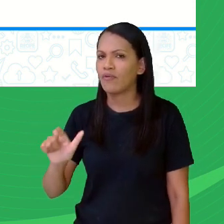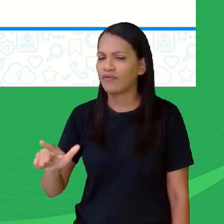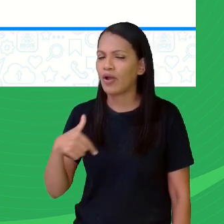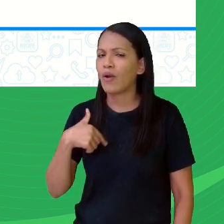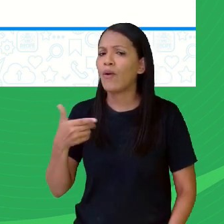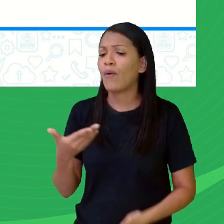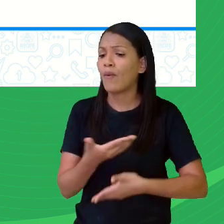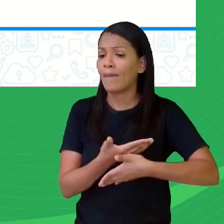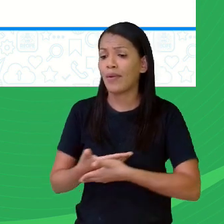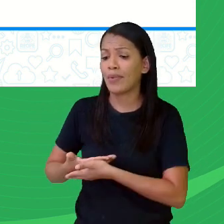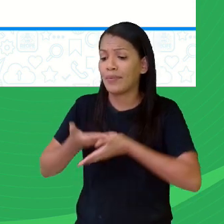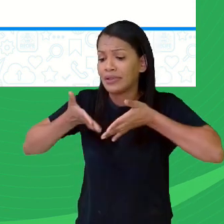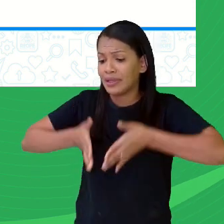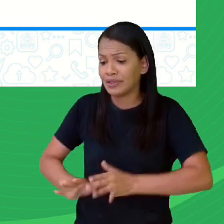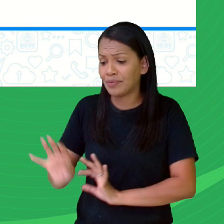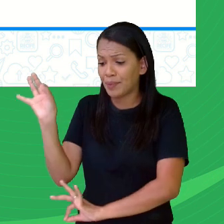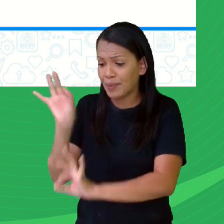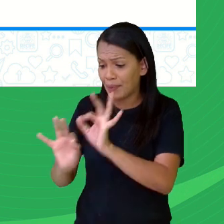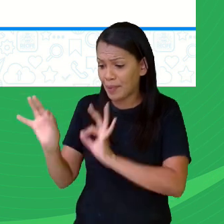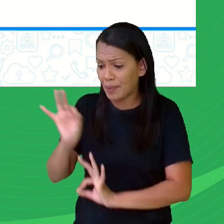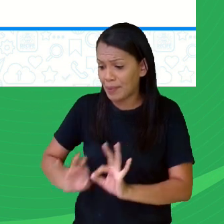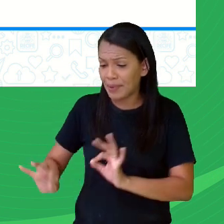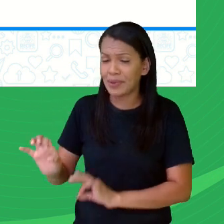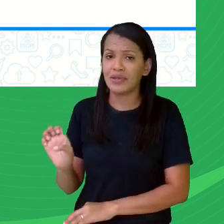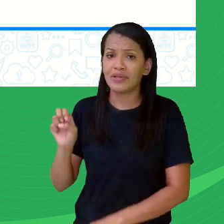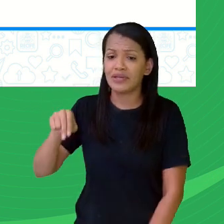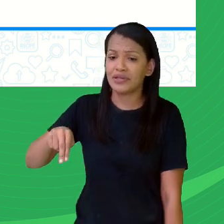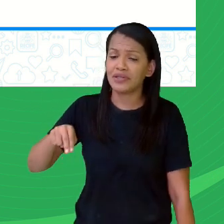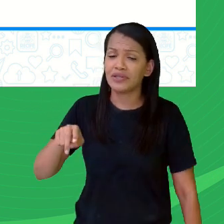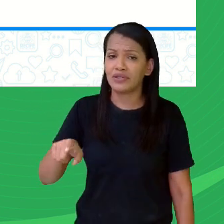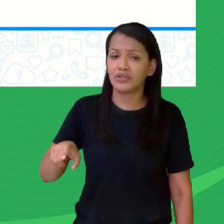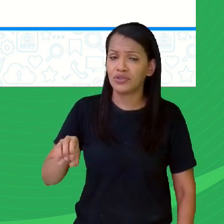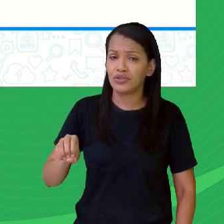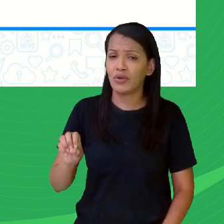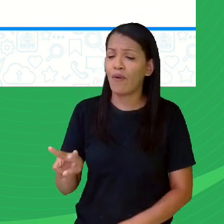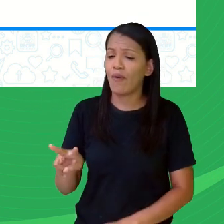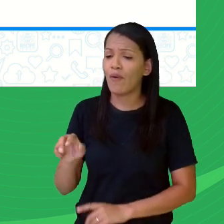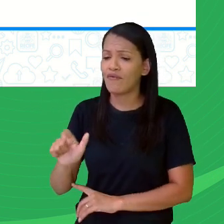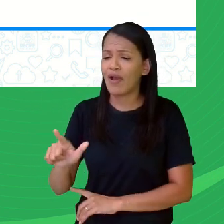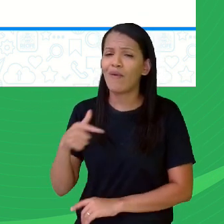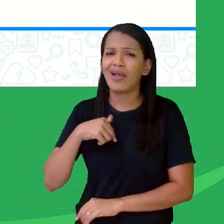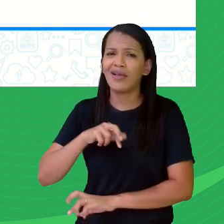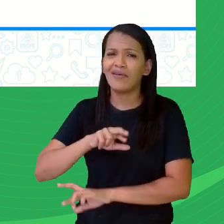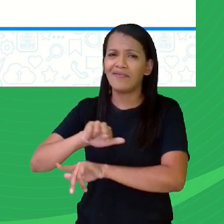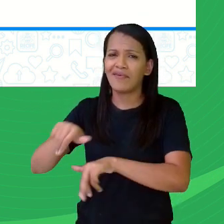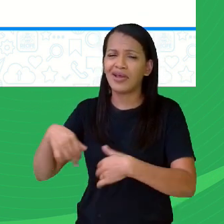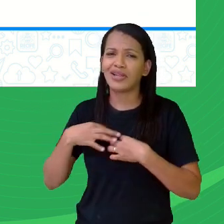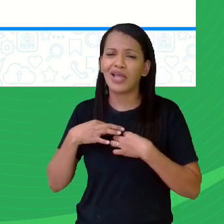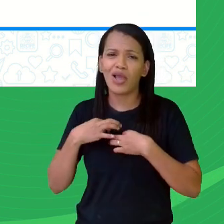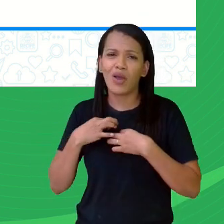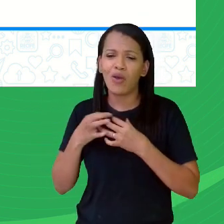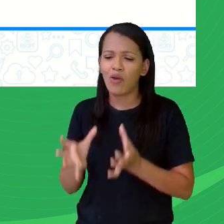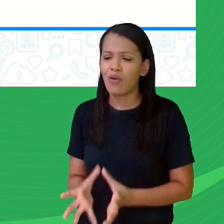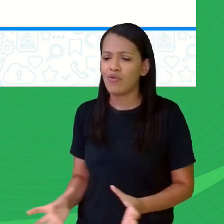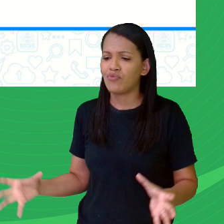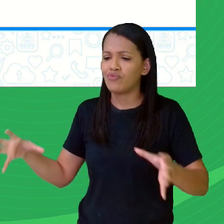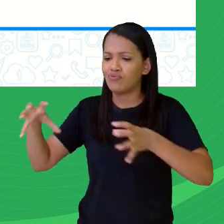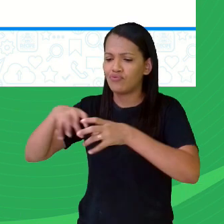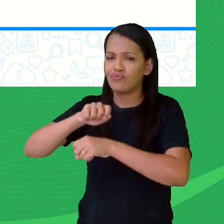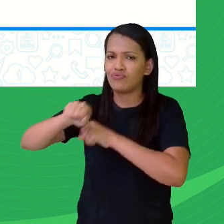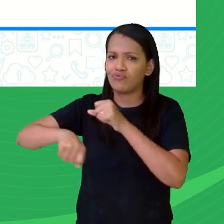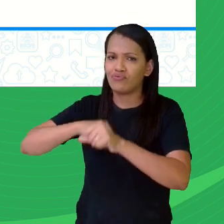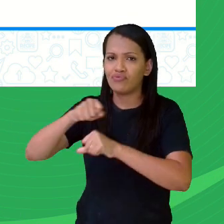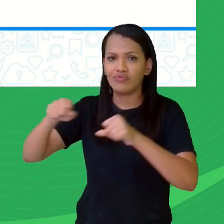família prepara o enxoval, enxoval, que constitui aí, várias roupinhas, ou trouxa, uma trouxa de roupa.